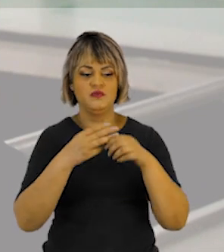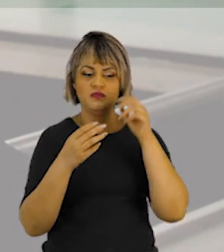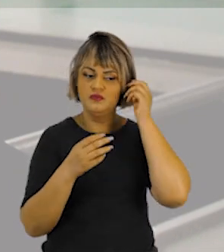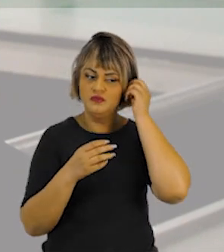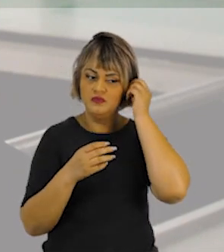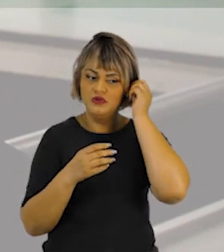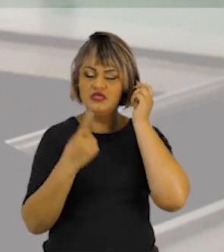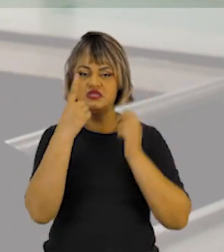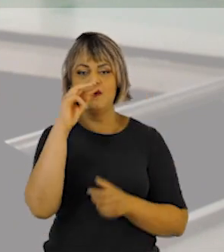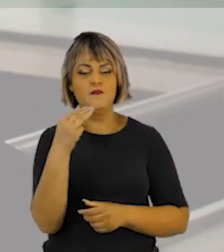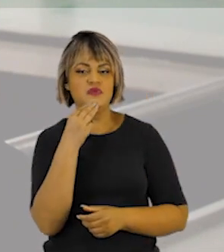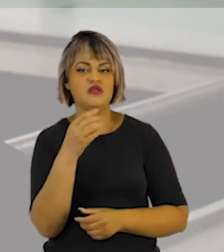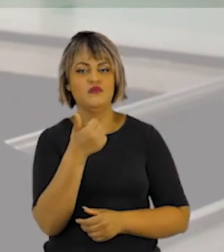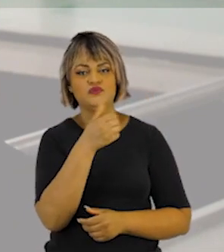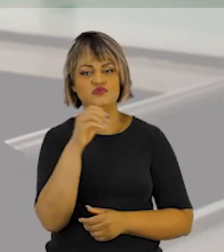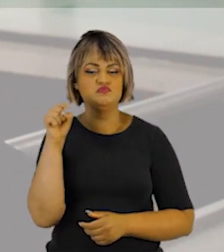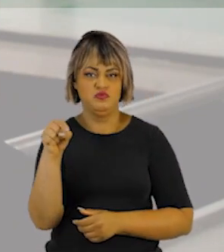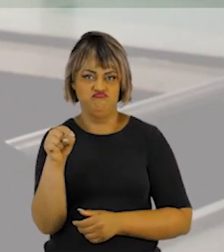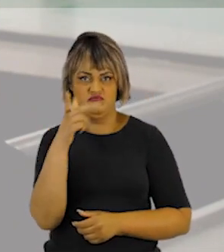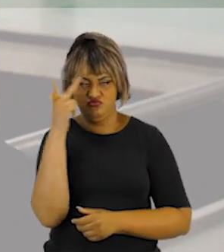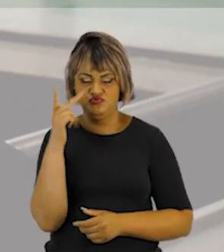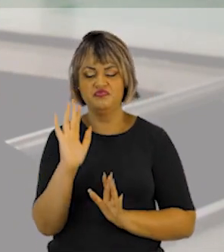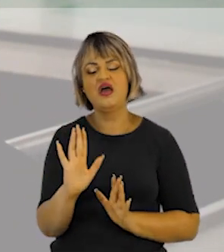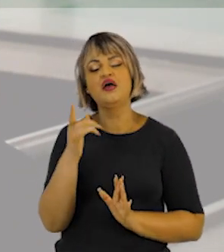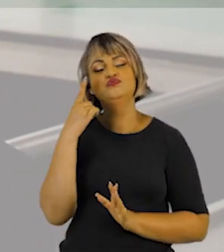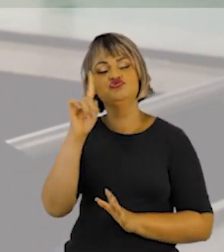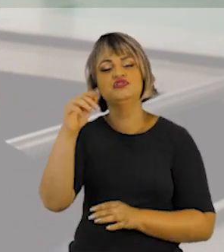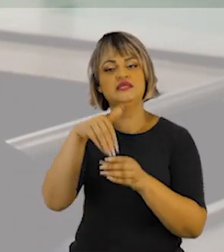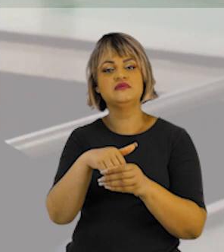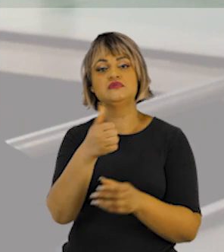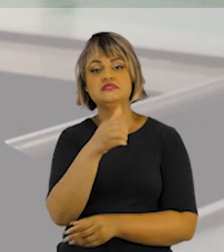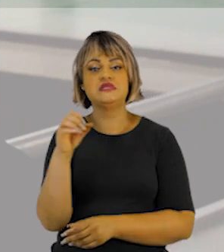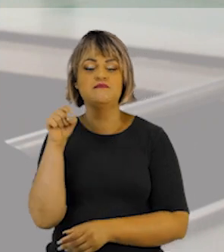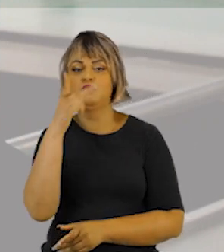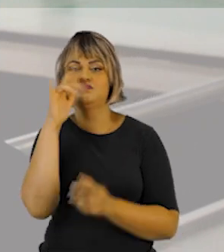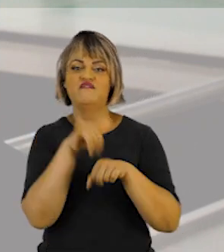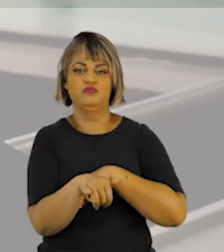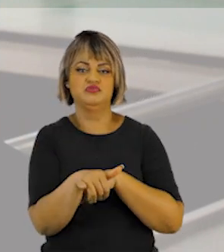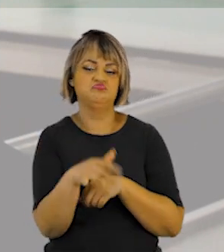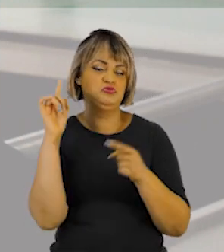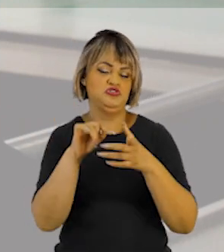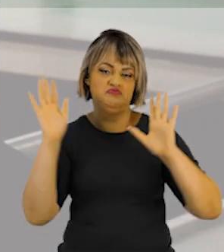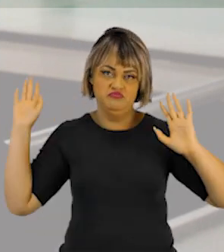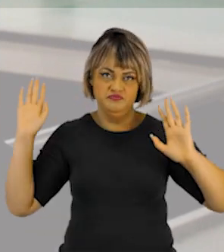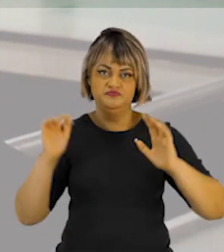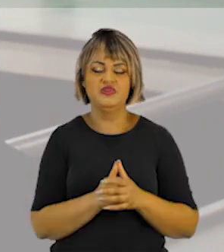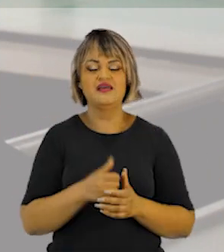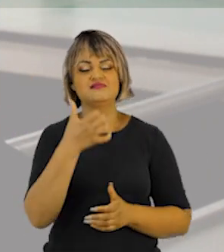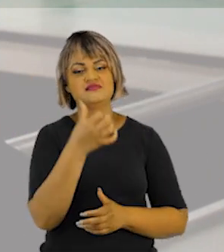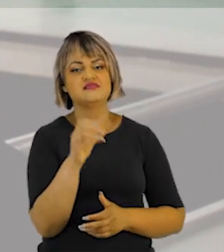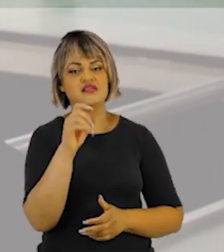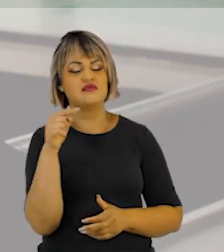fictício, que tenha 1 milhão e 200 mil eleitores. No dia da eleição, 100 mil eleitores não vão votar, por algum motivo.